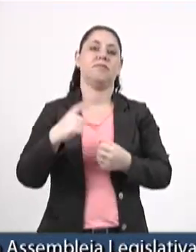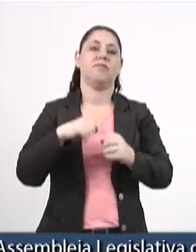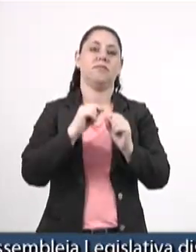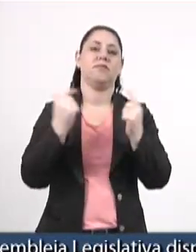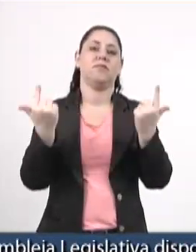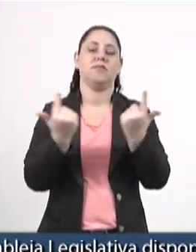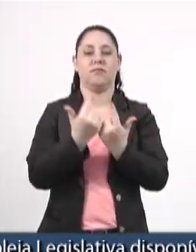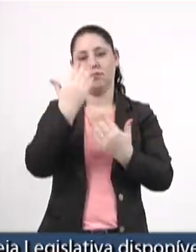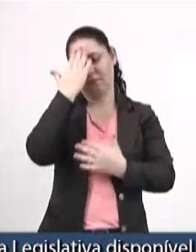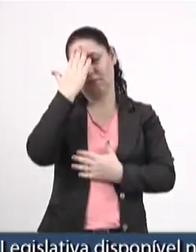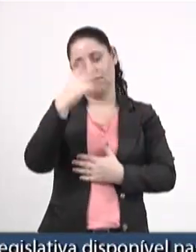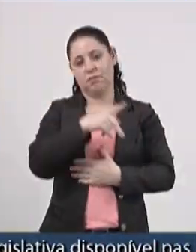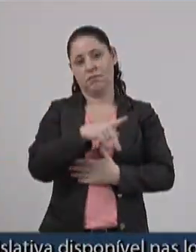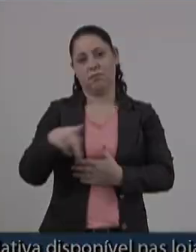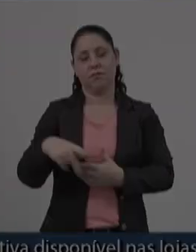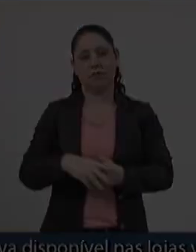Assembleia Legislativa. Obrigado, senhor presidente.